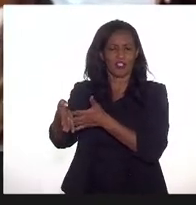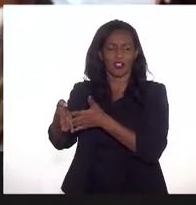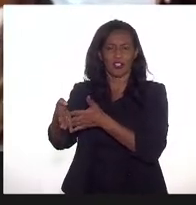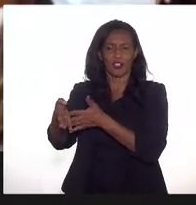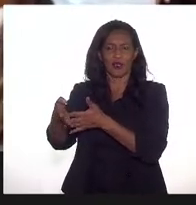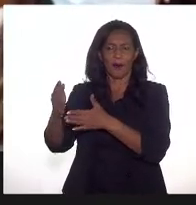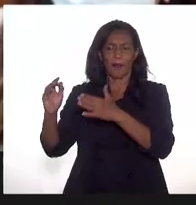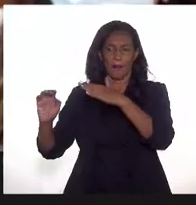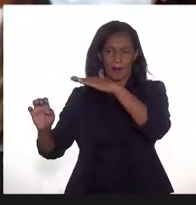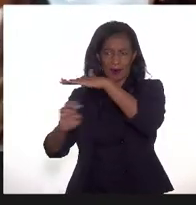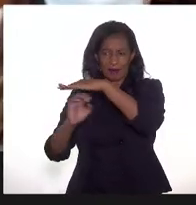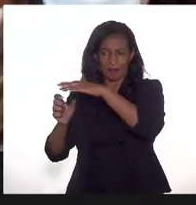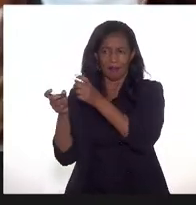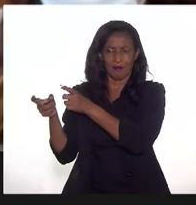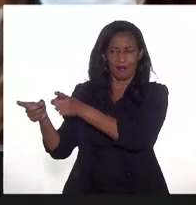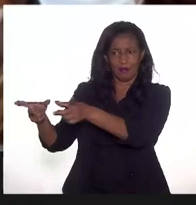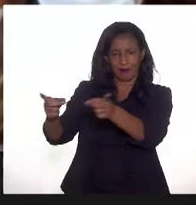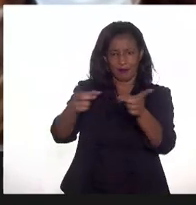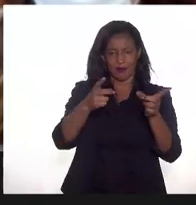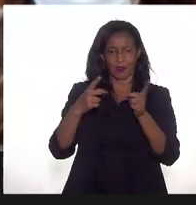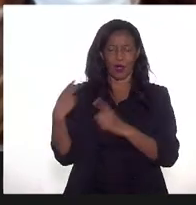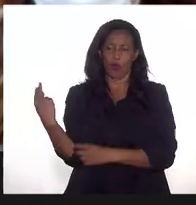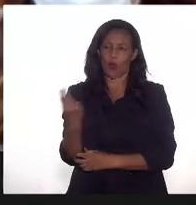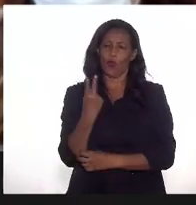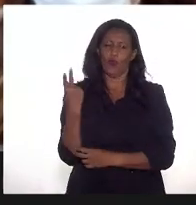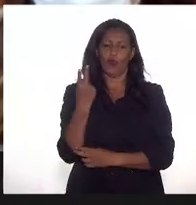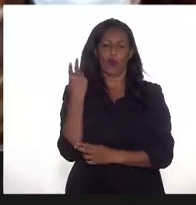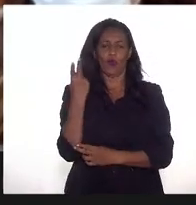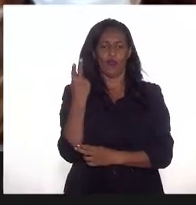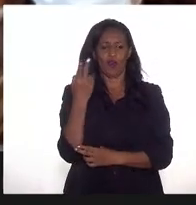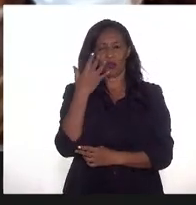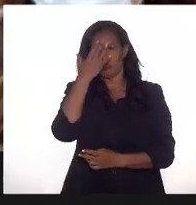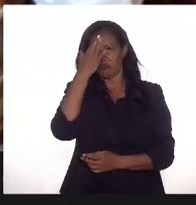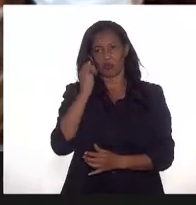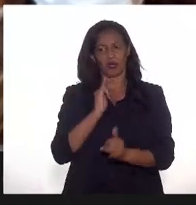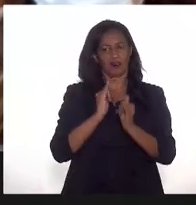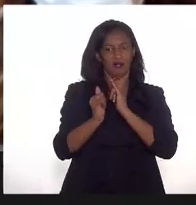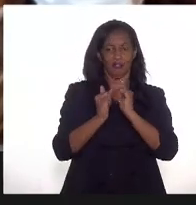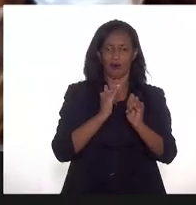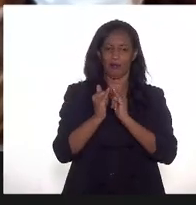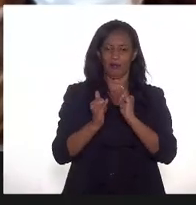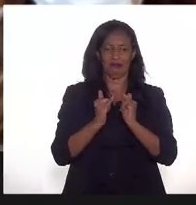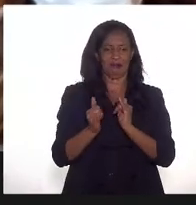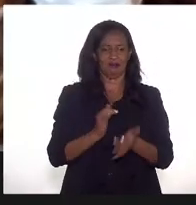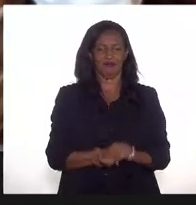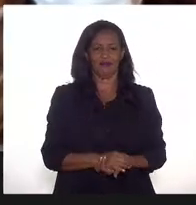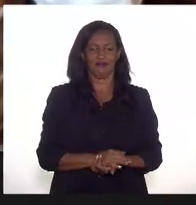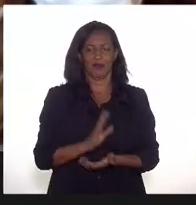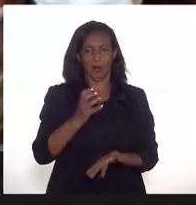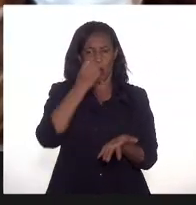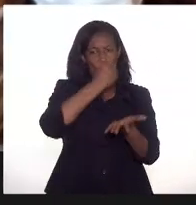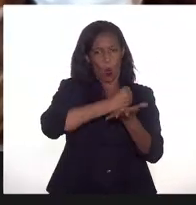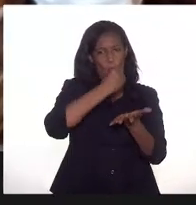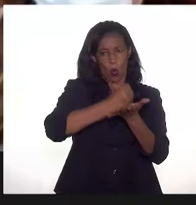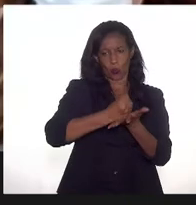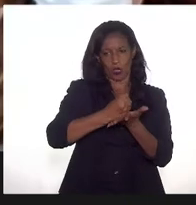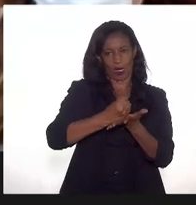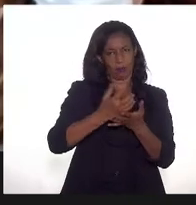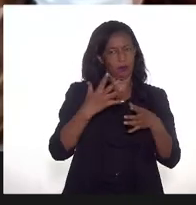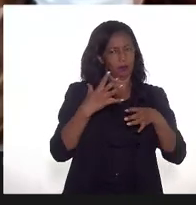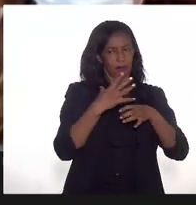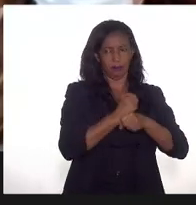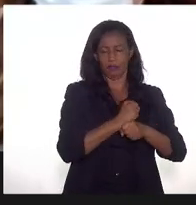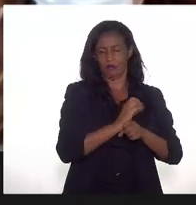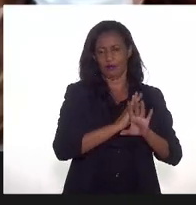distribuidoras e aí num preço de referência que eu realmente não tenho informação, mas porque esses contratos ainda não foram fechados, esses